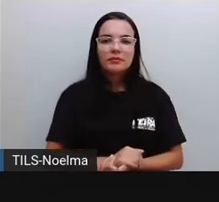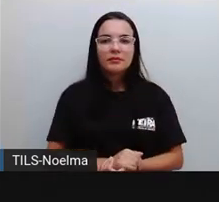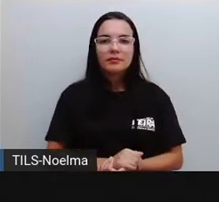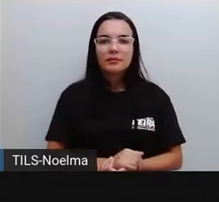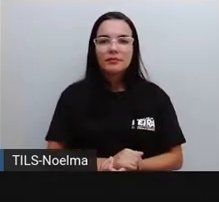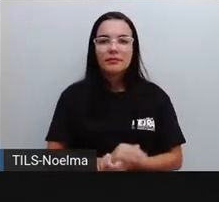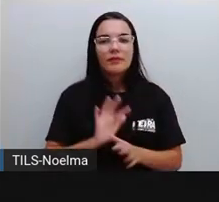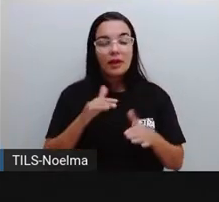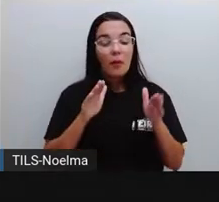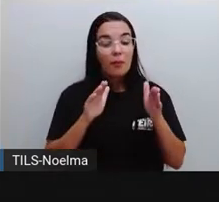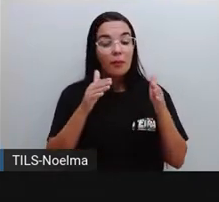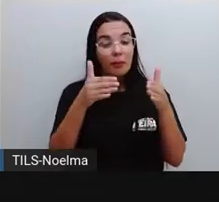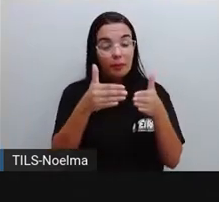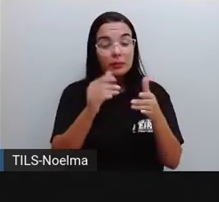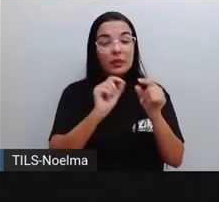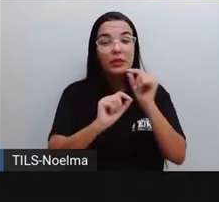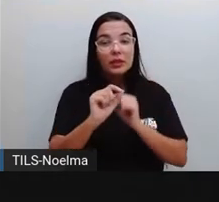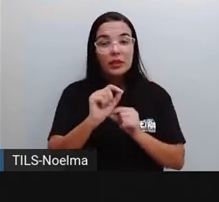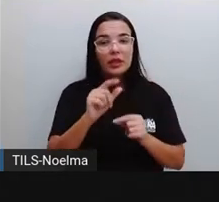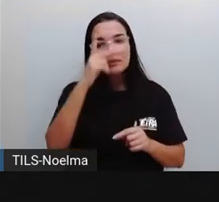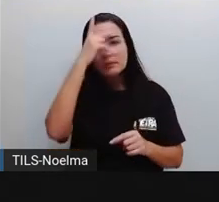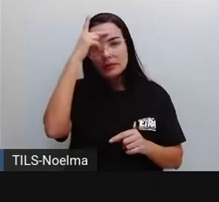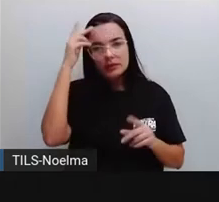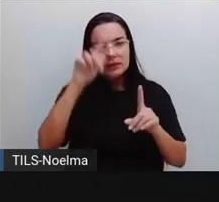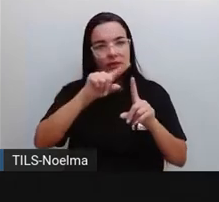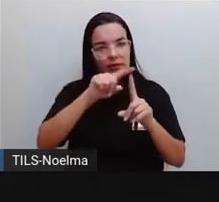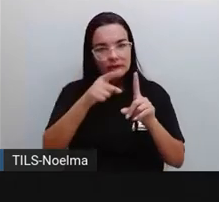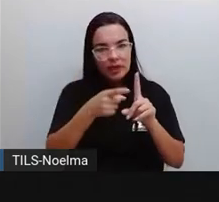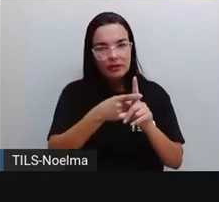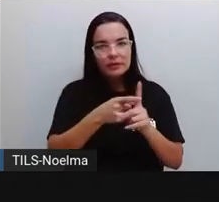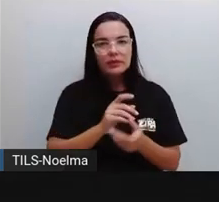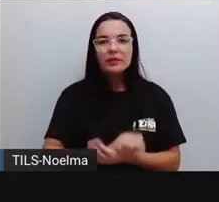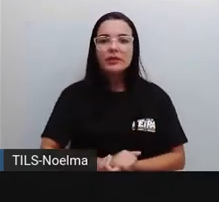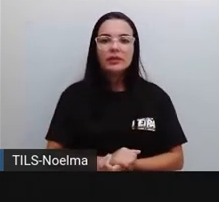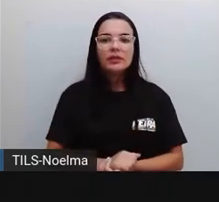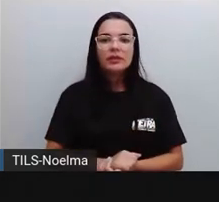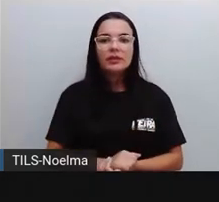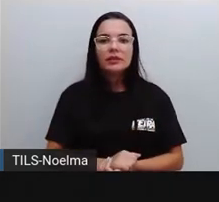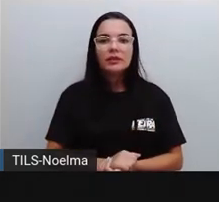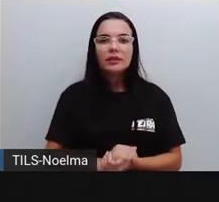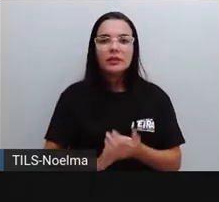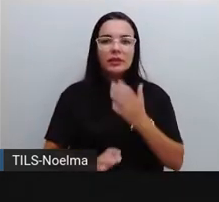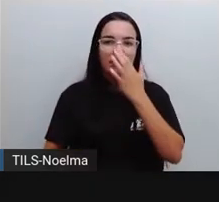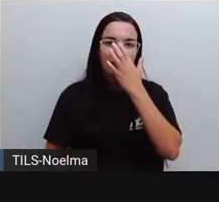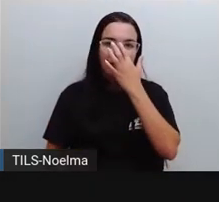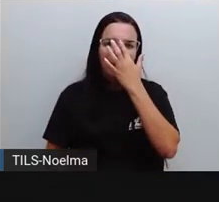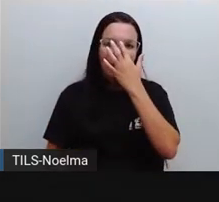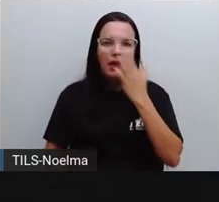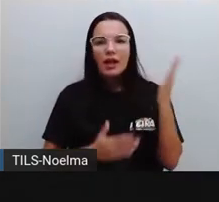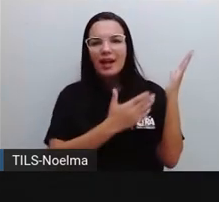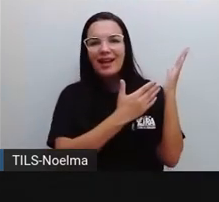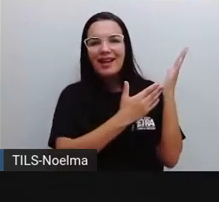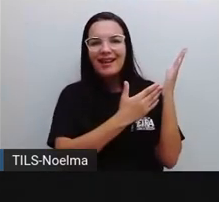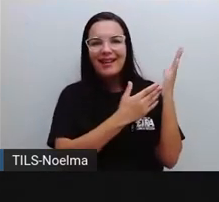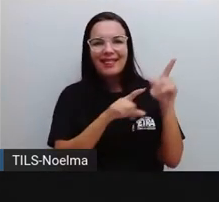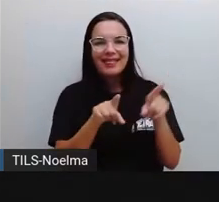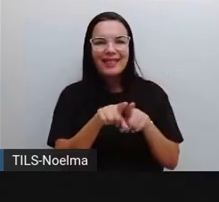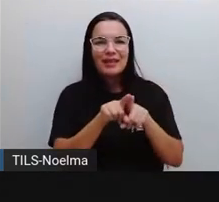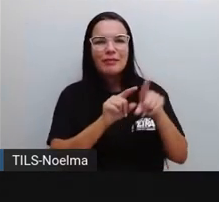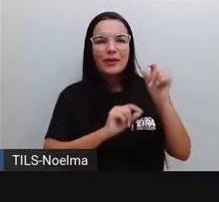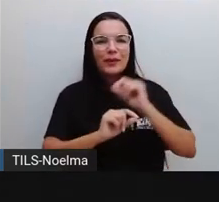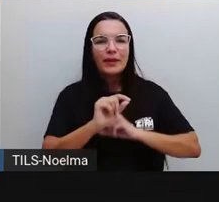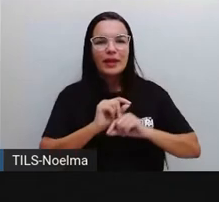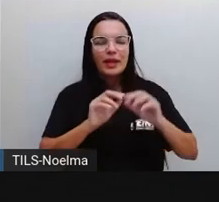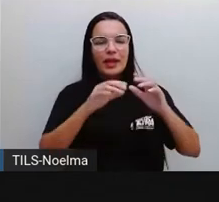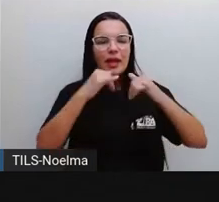Então, público-alvo, gestante. Olha lá. Que alunga, volta às aulas e mais divertida. Material